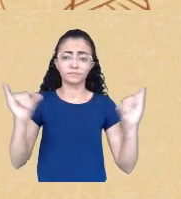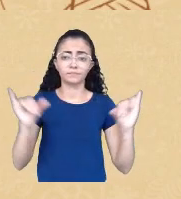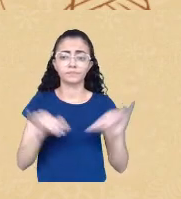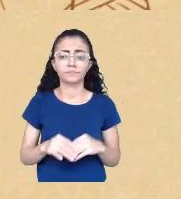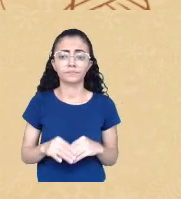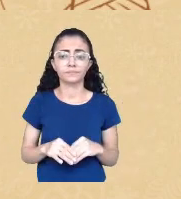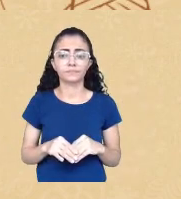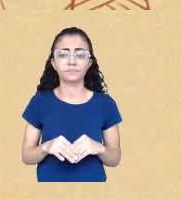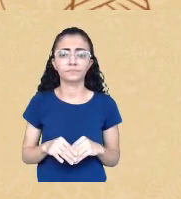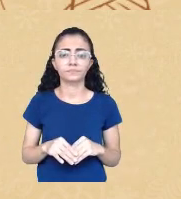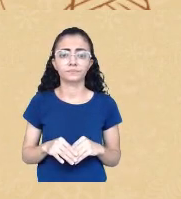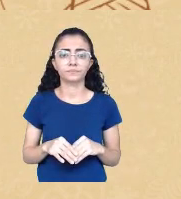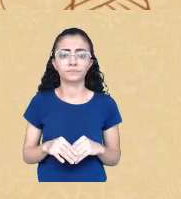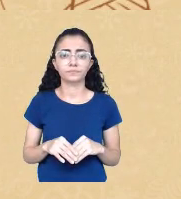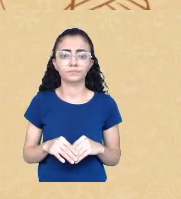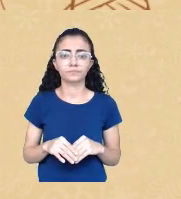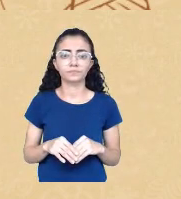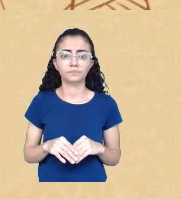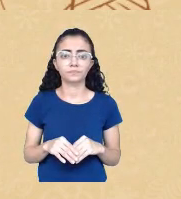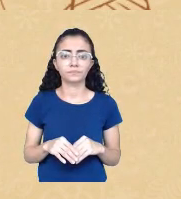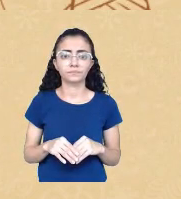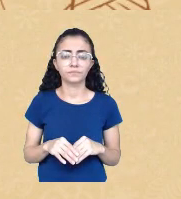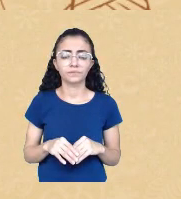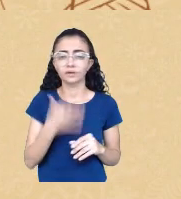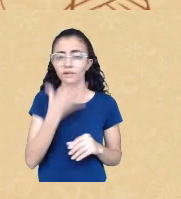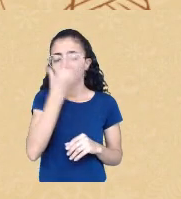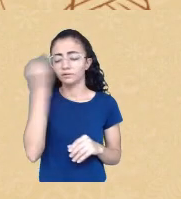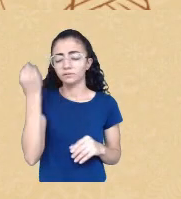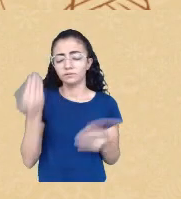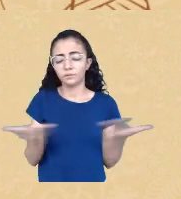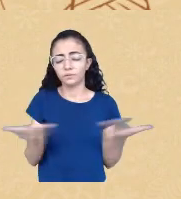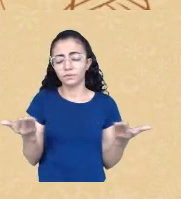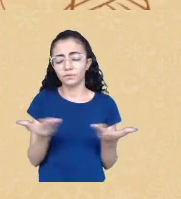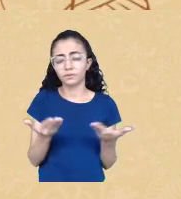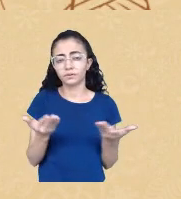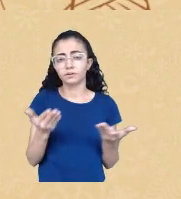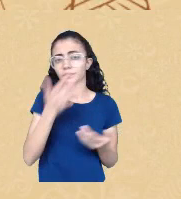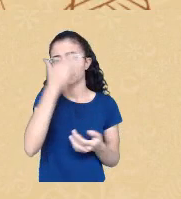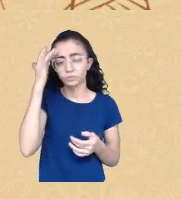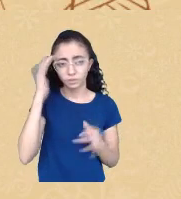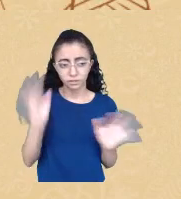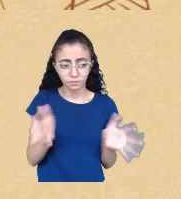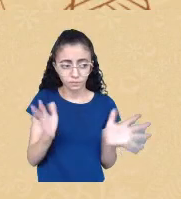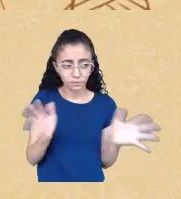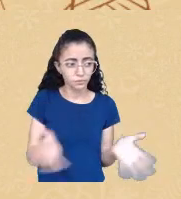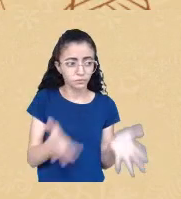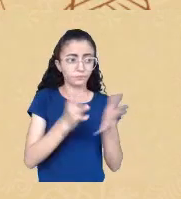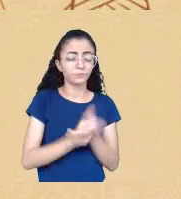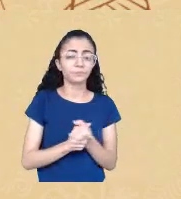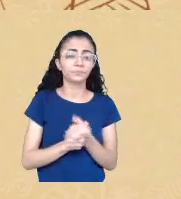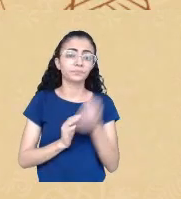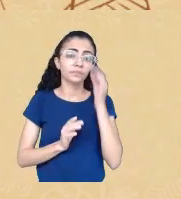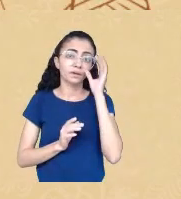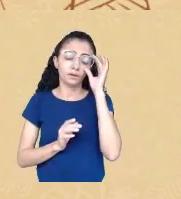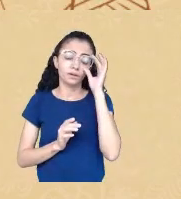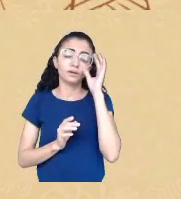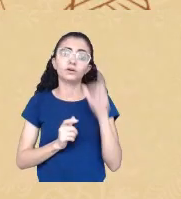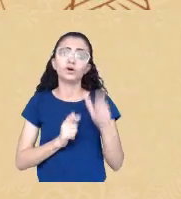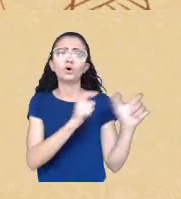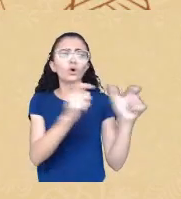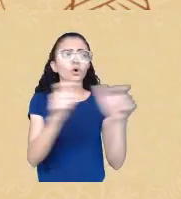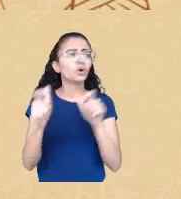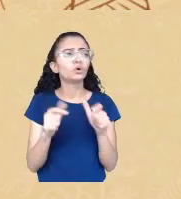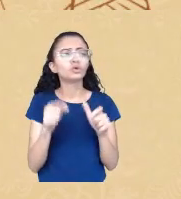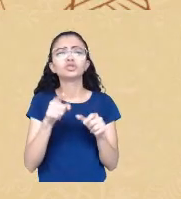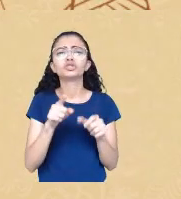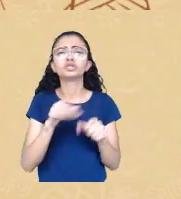vou esquecer agora lá quem promoveu mas que era onde você esconde o seu racismo acho